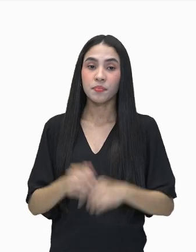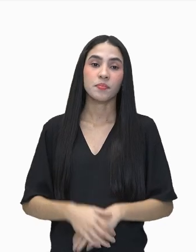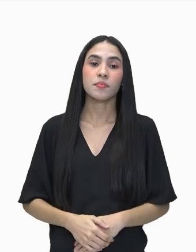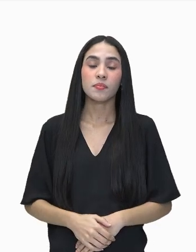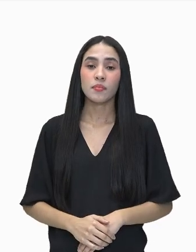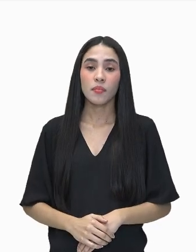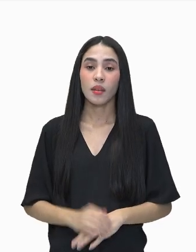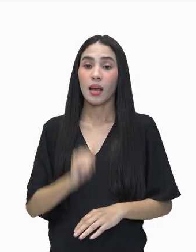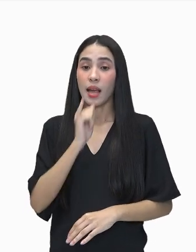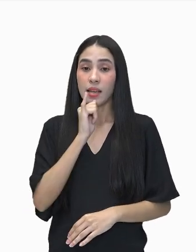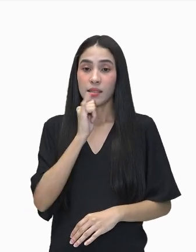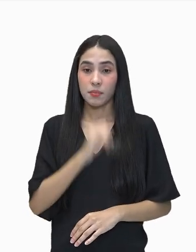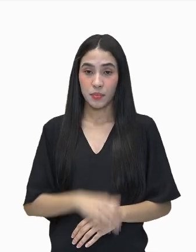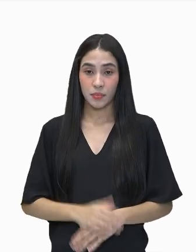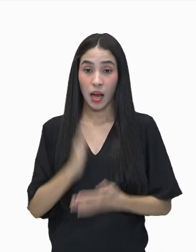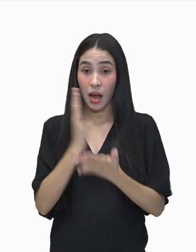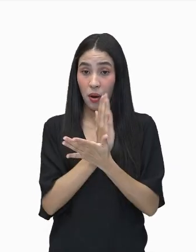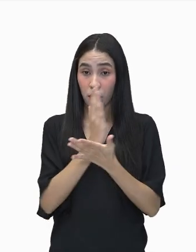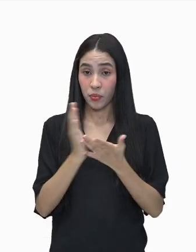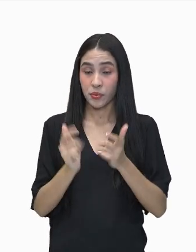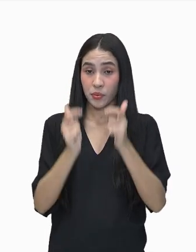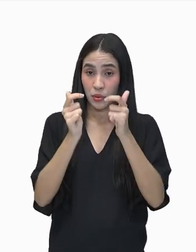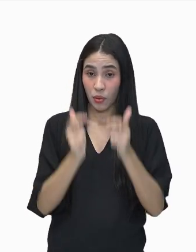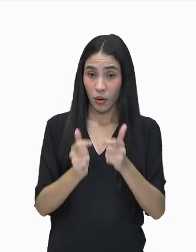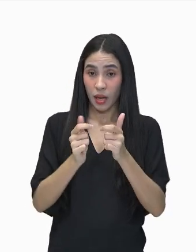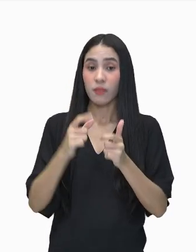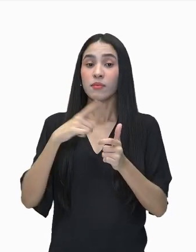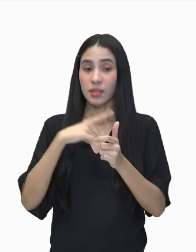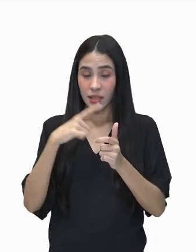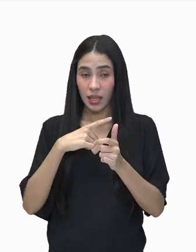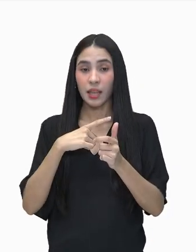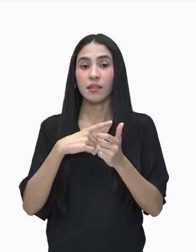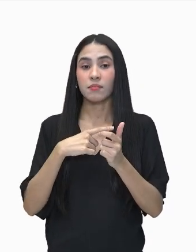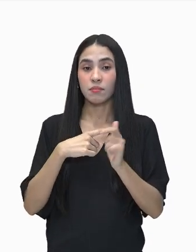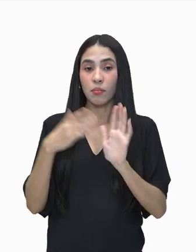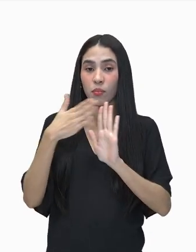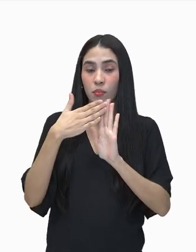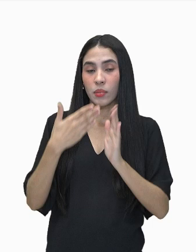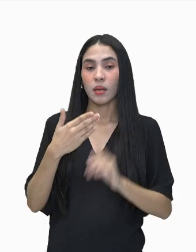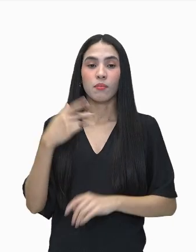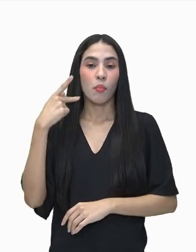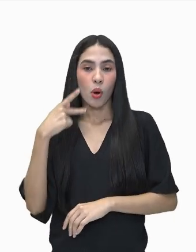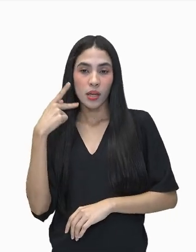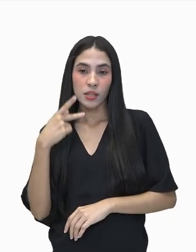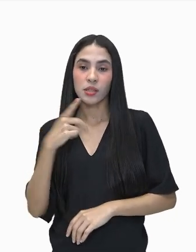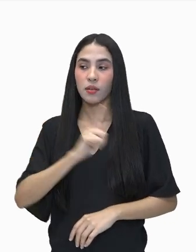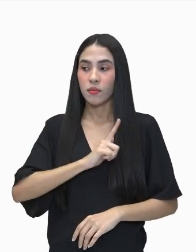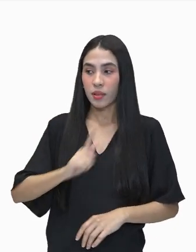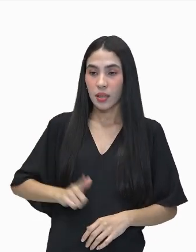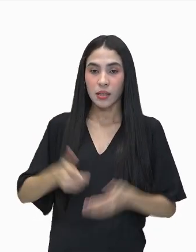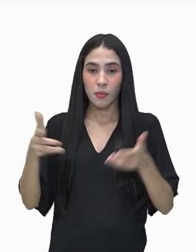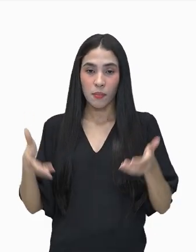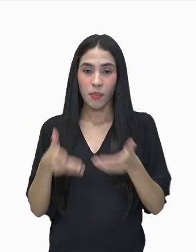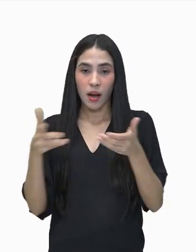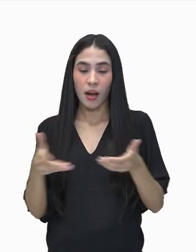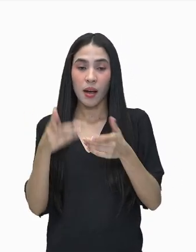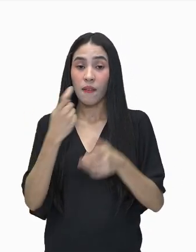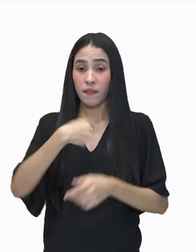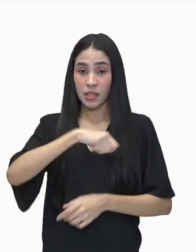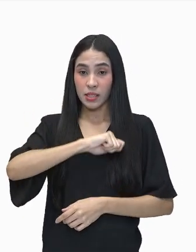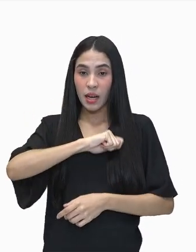falando que alguns lugares têm políticas governamentais que fornecem incentivos fiscais,